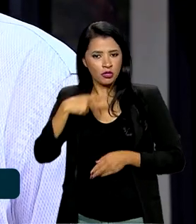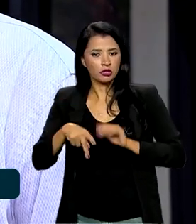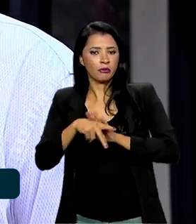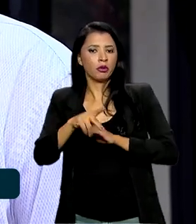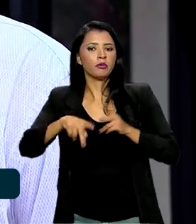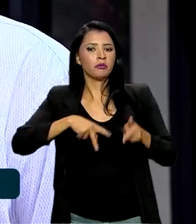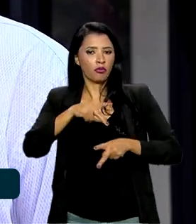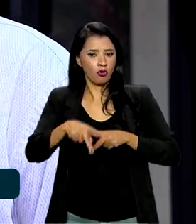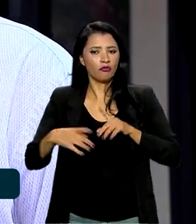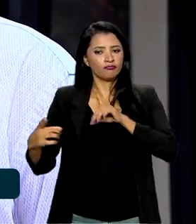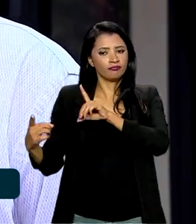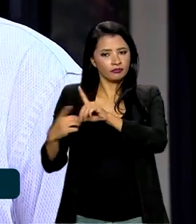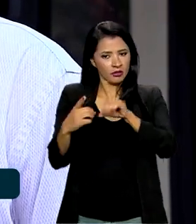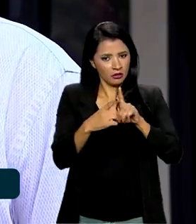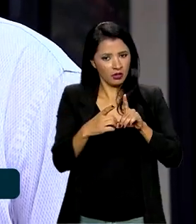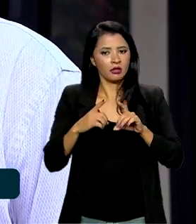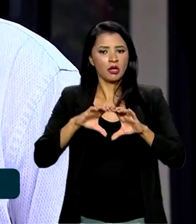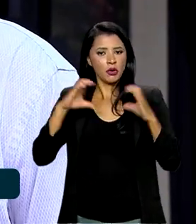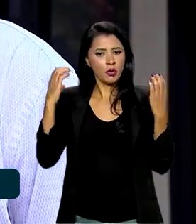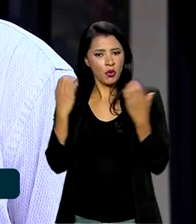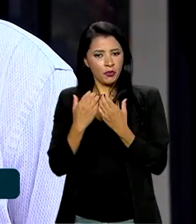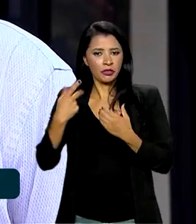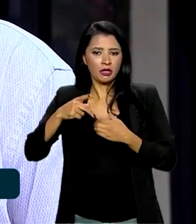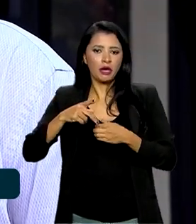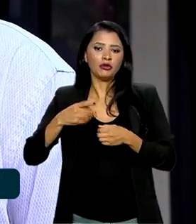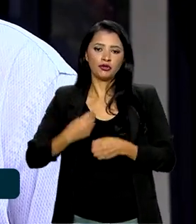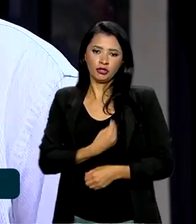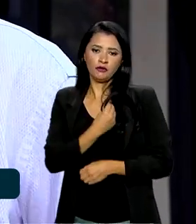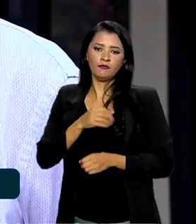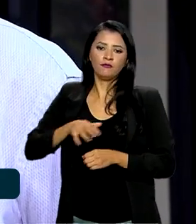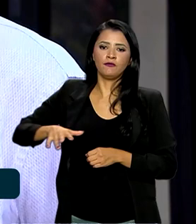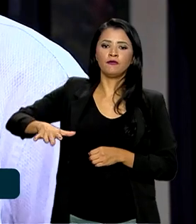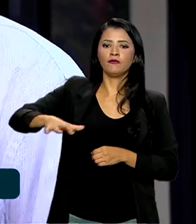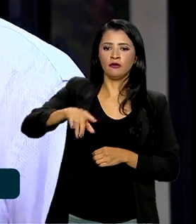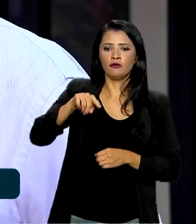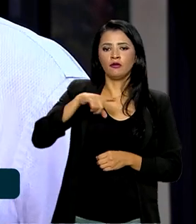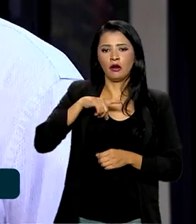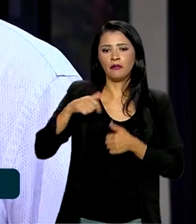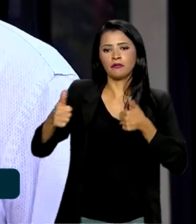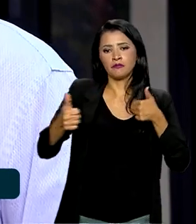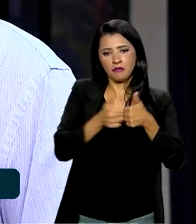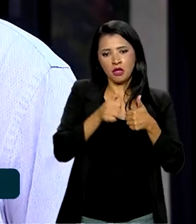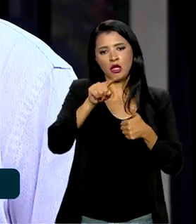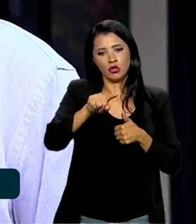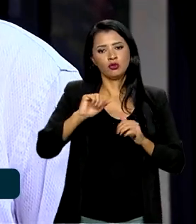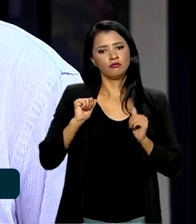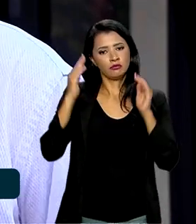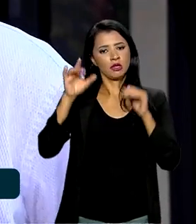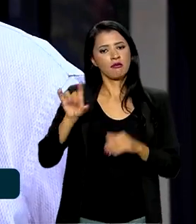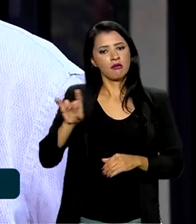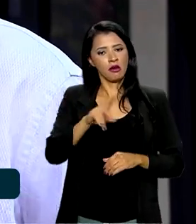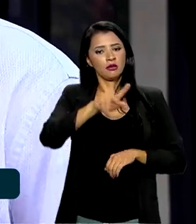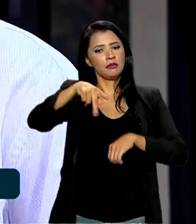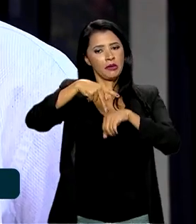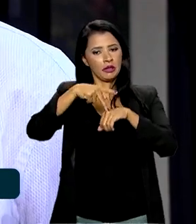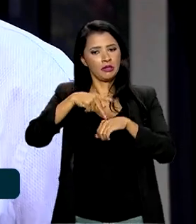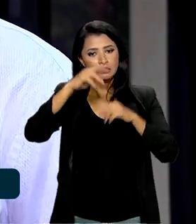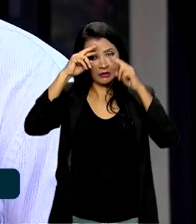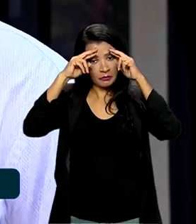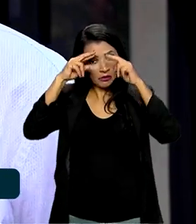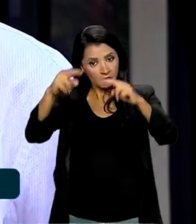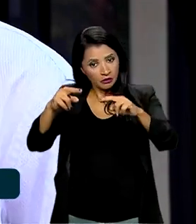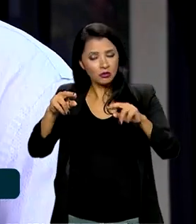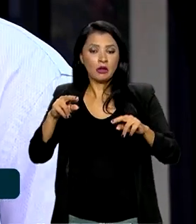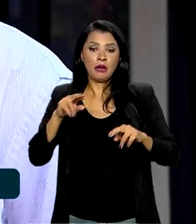as comunidades do entorno da floresta. Isso, obviamente, preservando a soberania de cada país, mas se nós